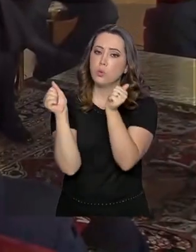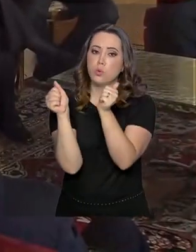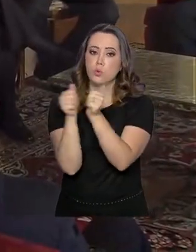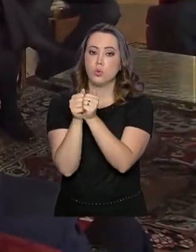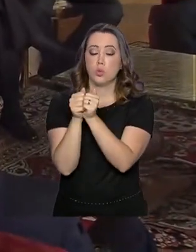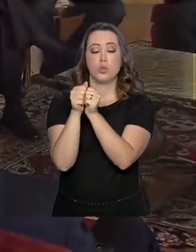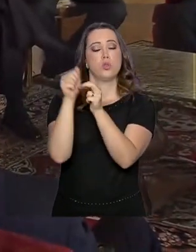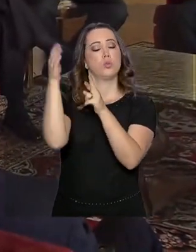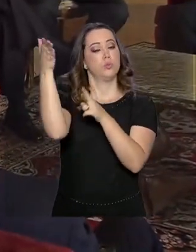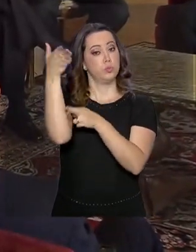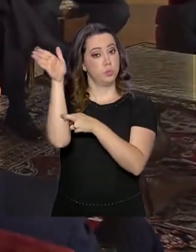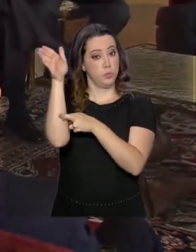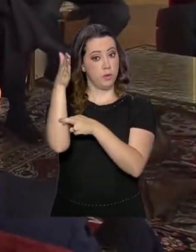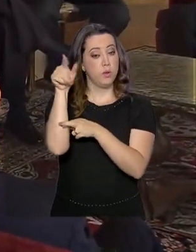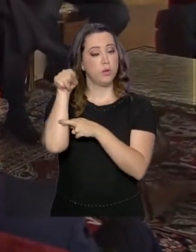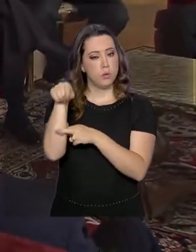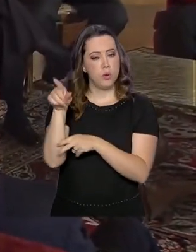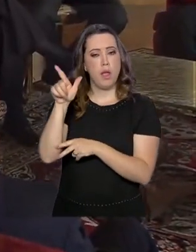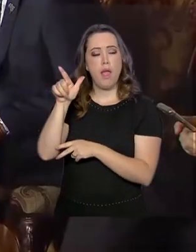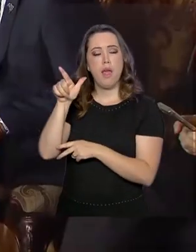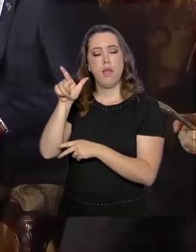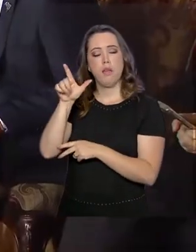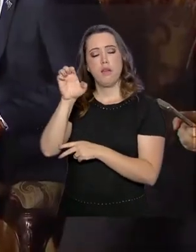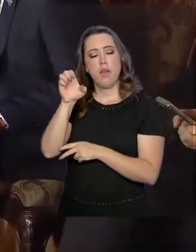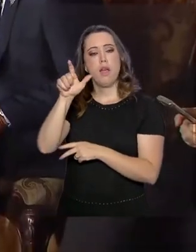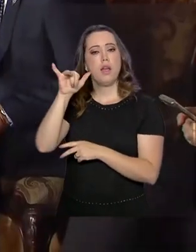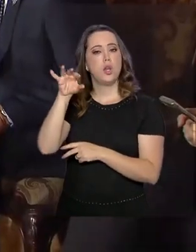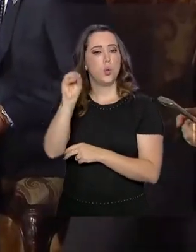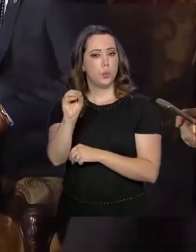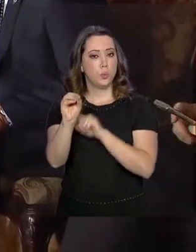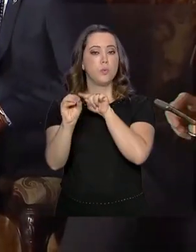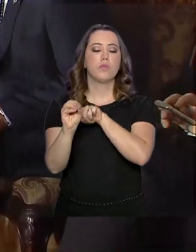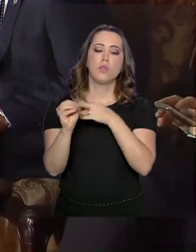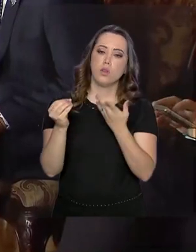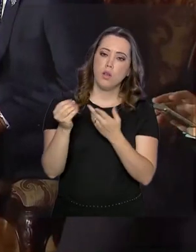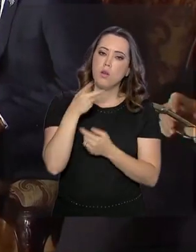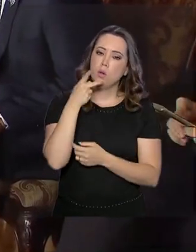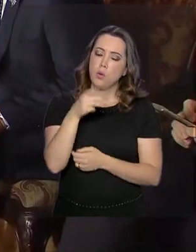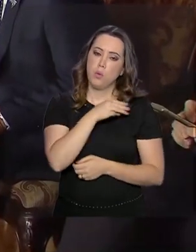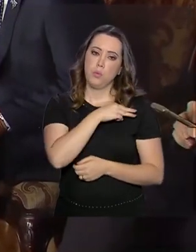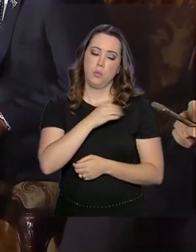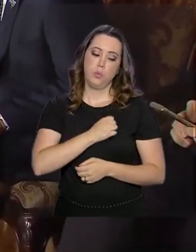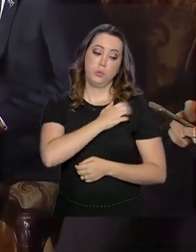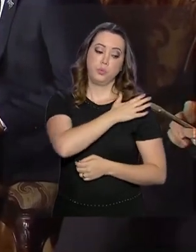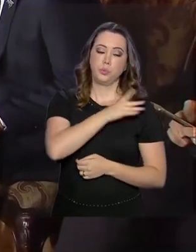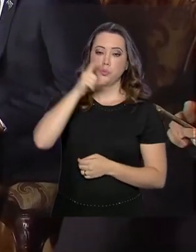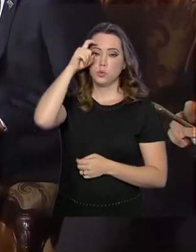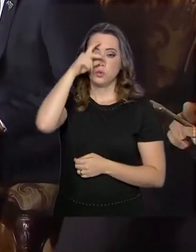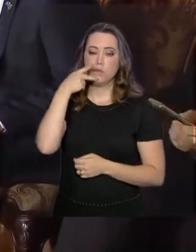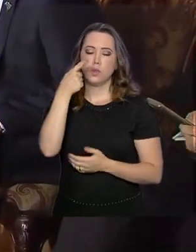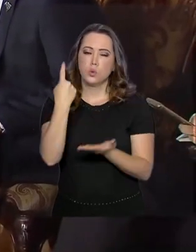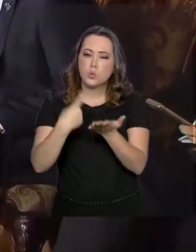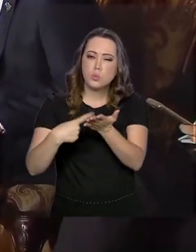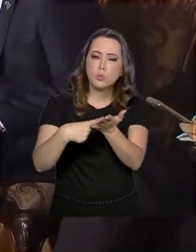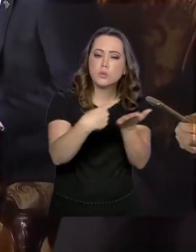brasileiro em Roma, Hélio Vitor Ramos Filho. Mourão defendeu uma agenda positiva de investimentos com o objetivo de gerar renda e